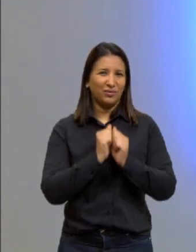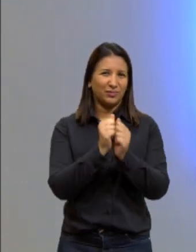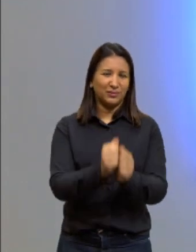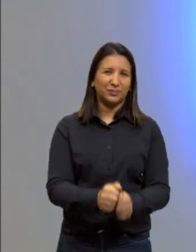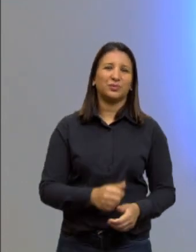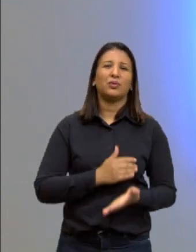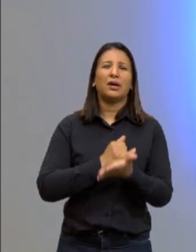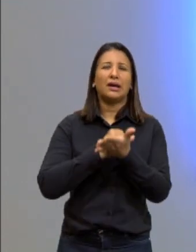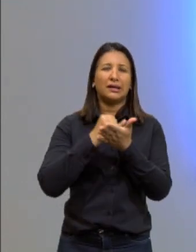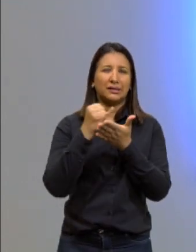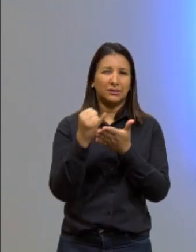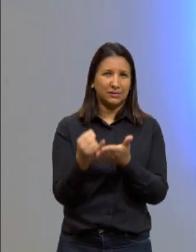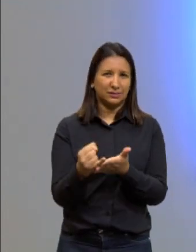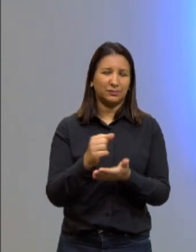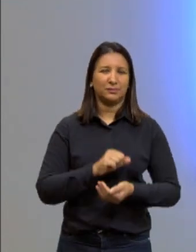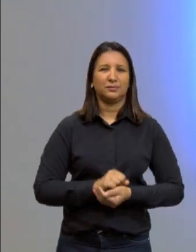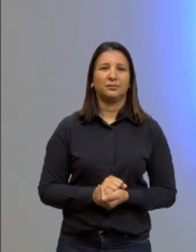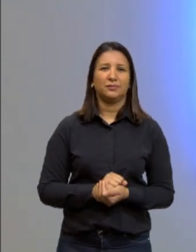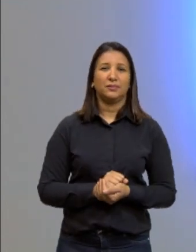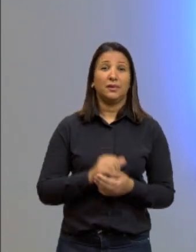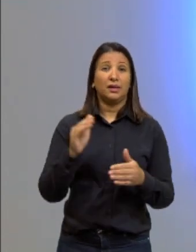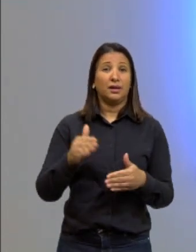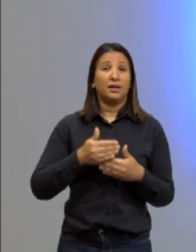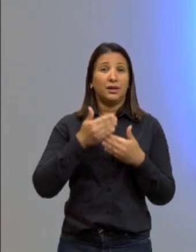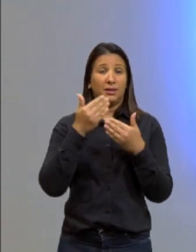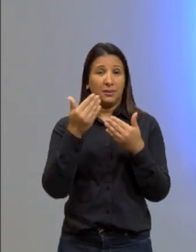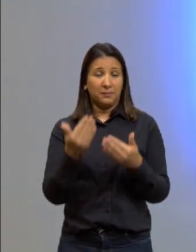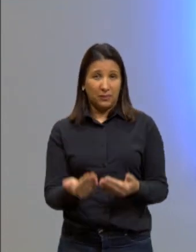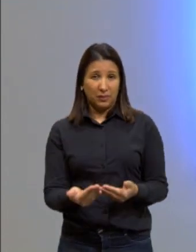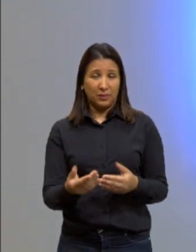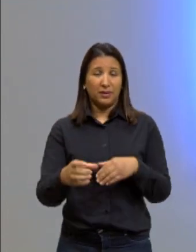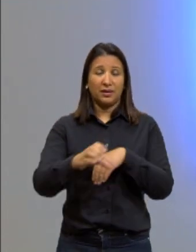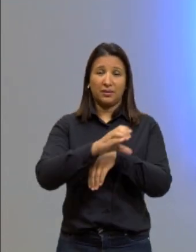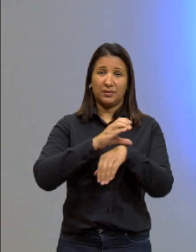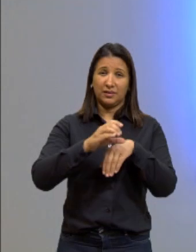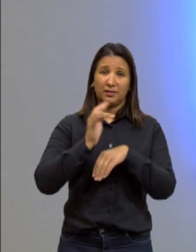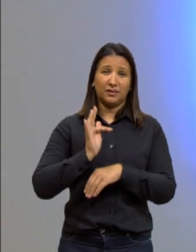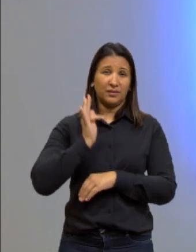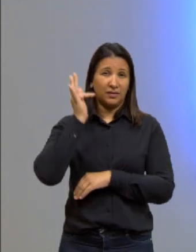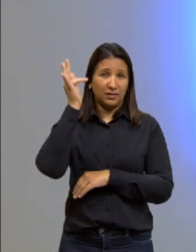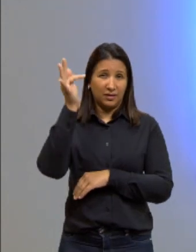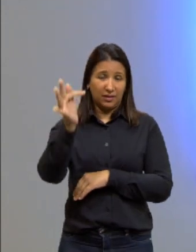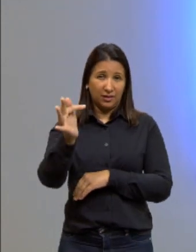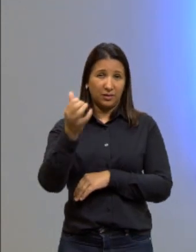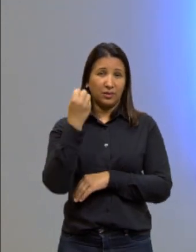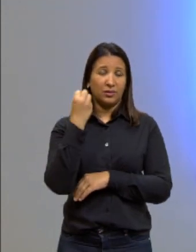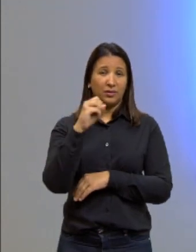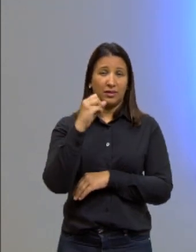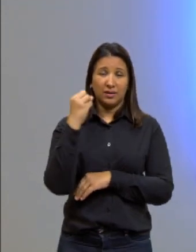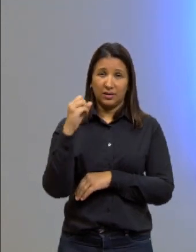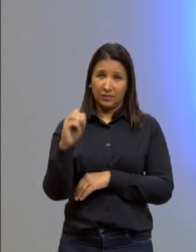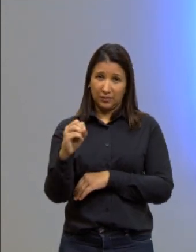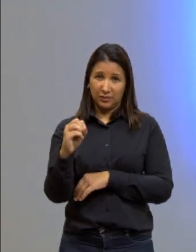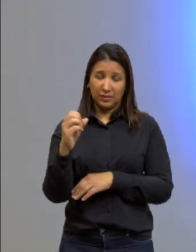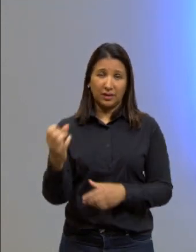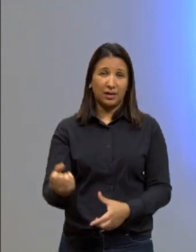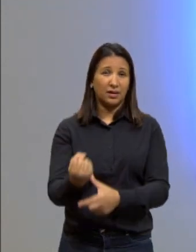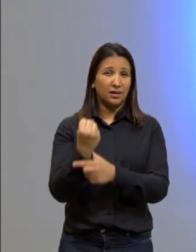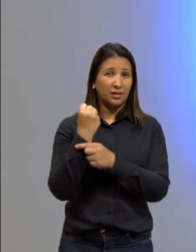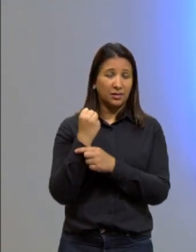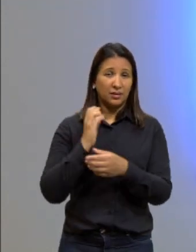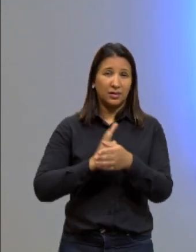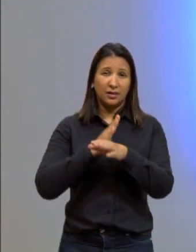Introdução dela. Embora a Constituição Federal de 88 assegure acesso